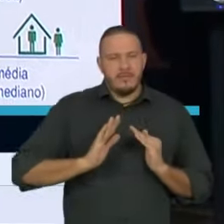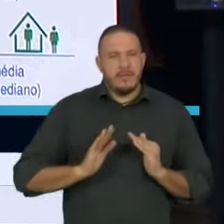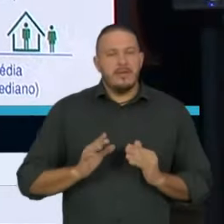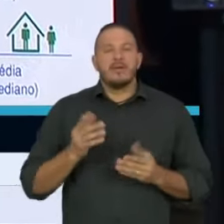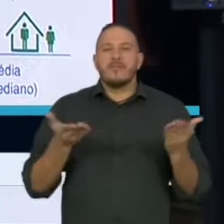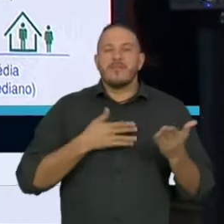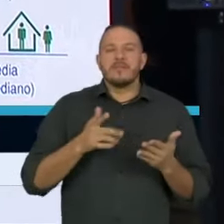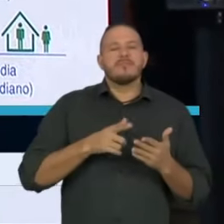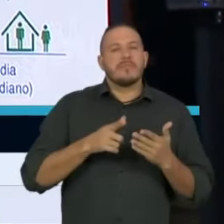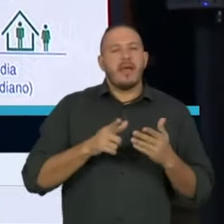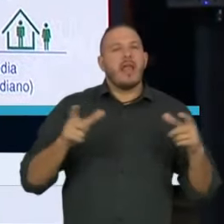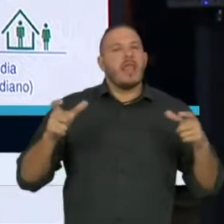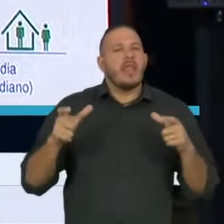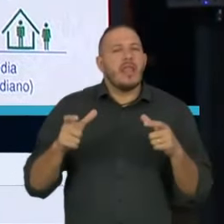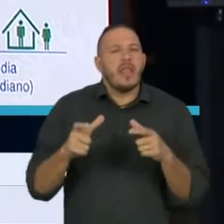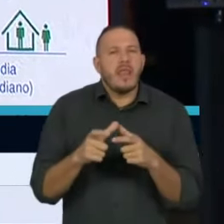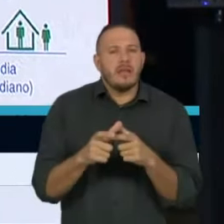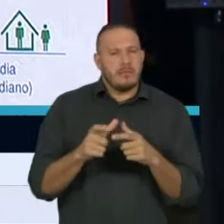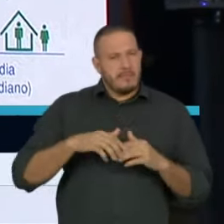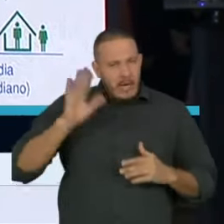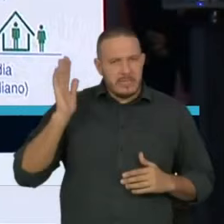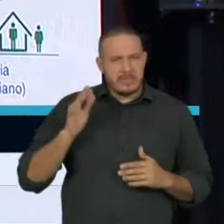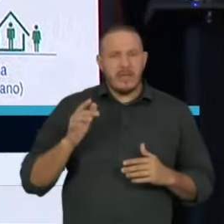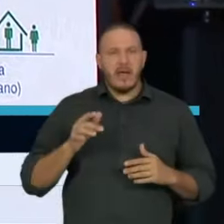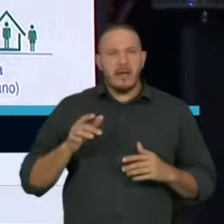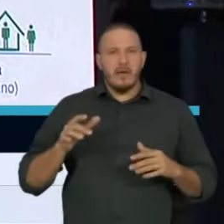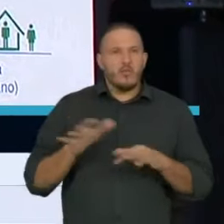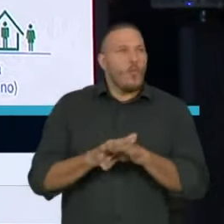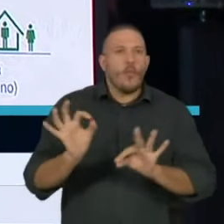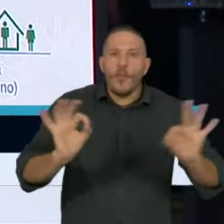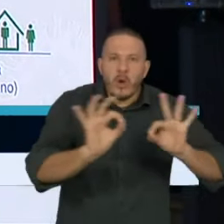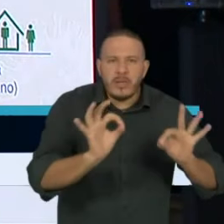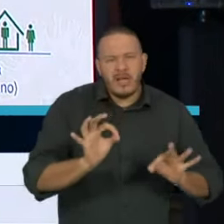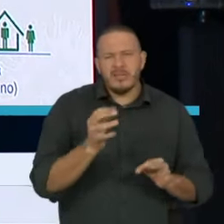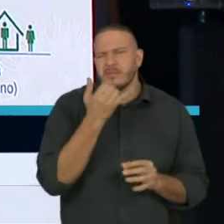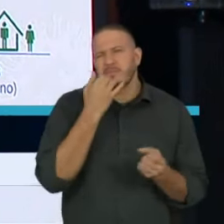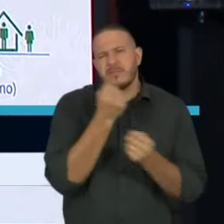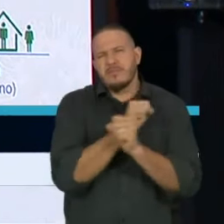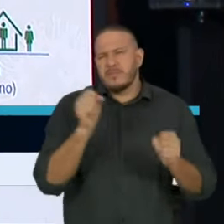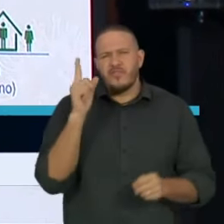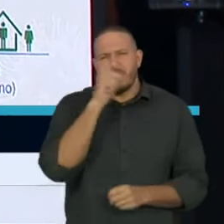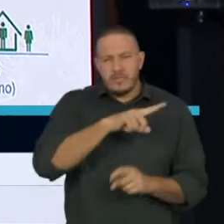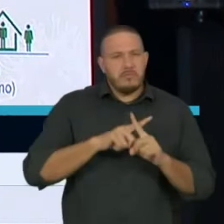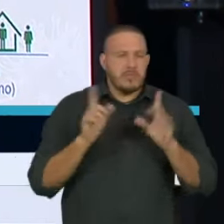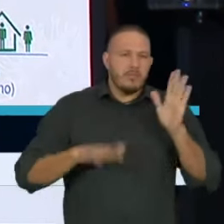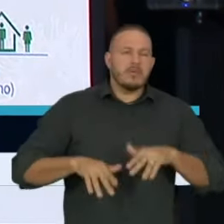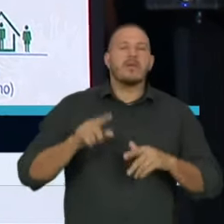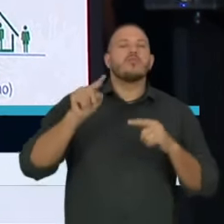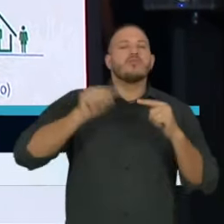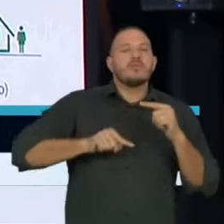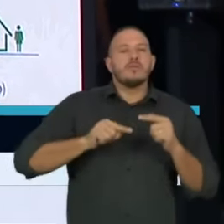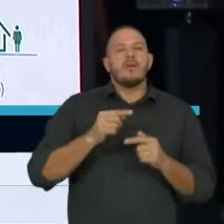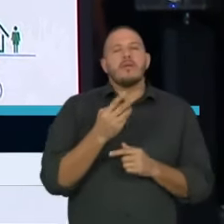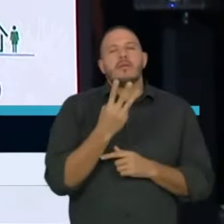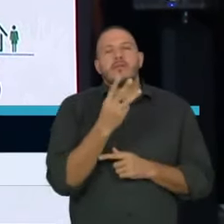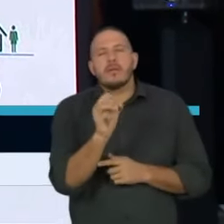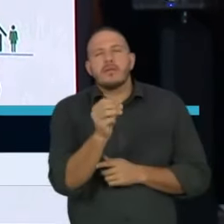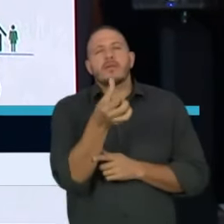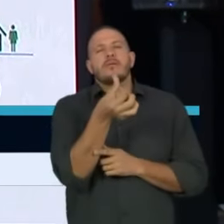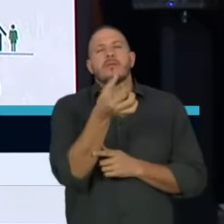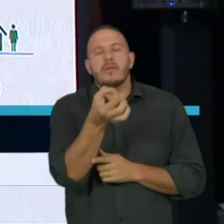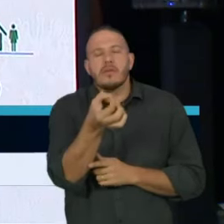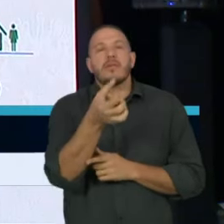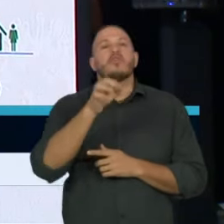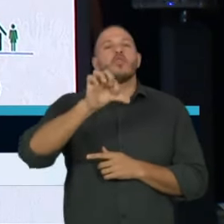Vamos falar redução da mobilidade. Então, temos uma projeção de 15, 30 e 60 dias. E aqui nós estamos falando